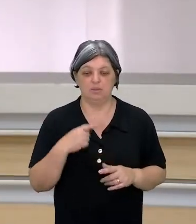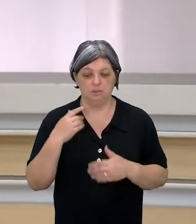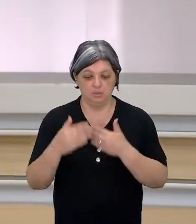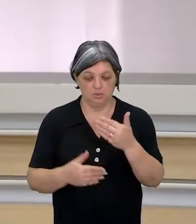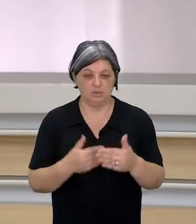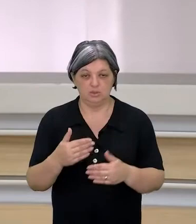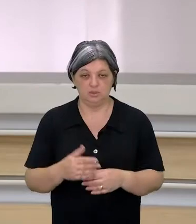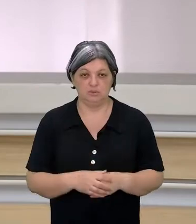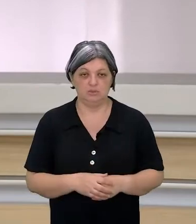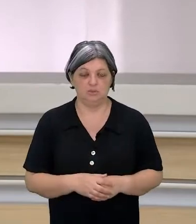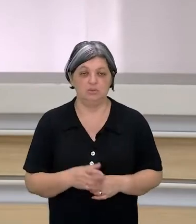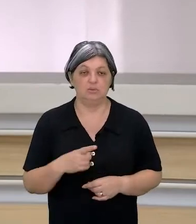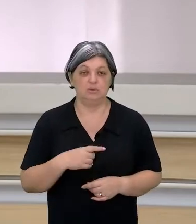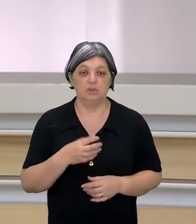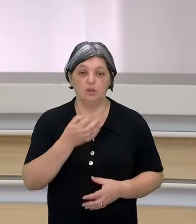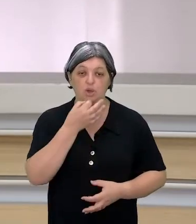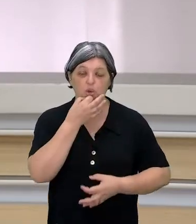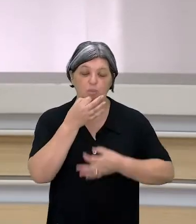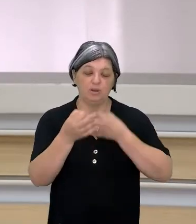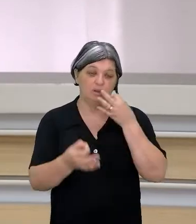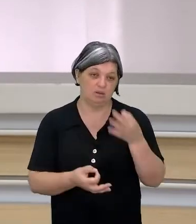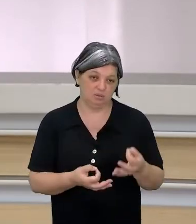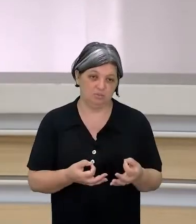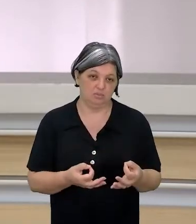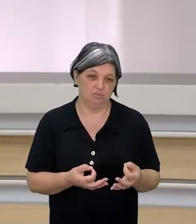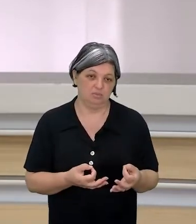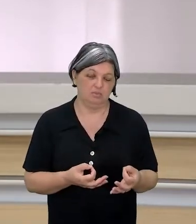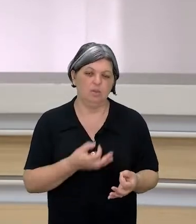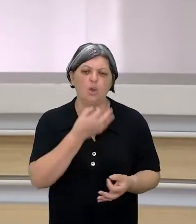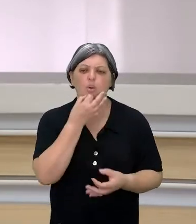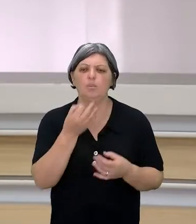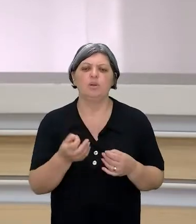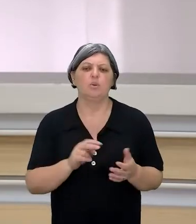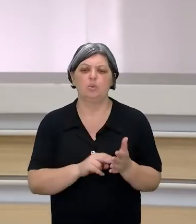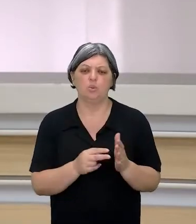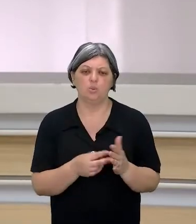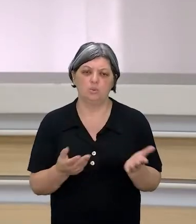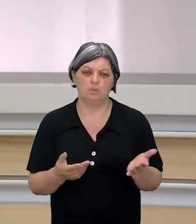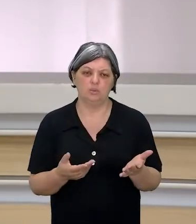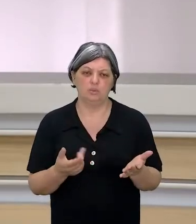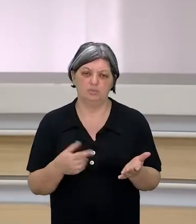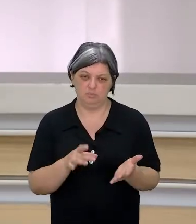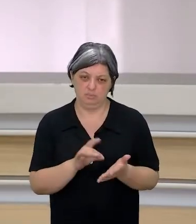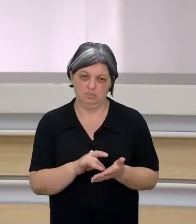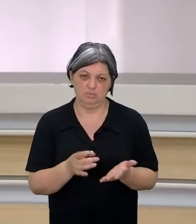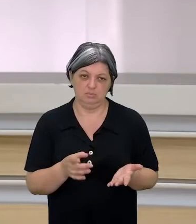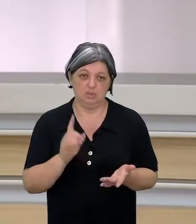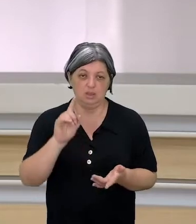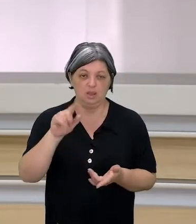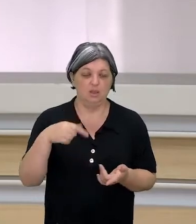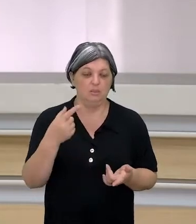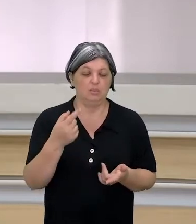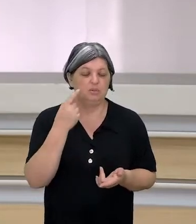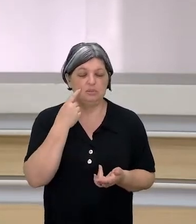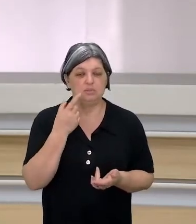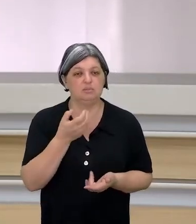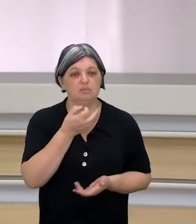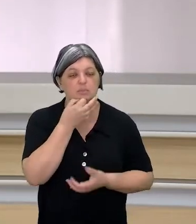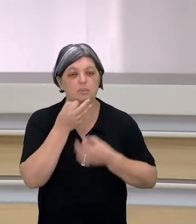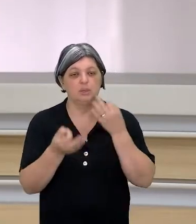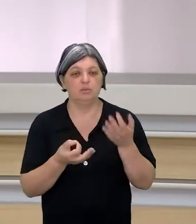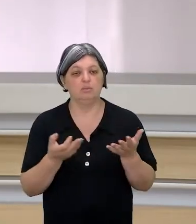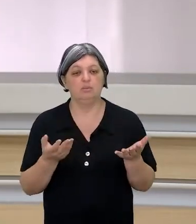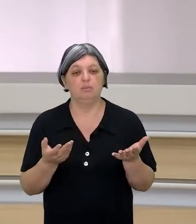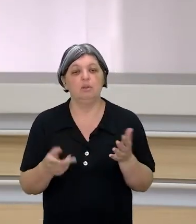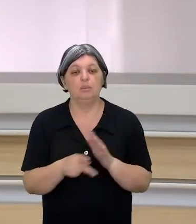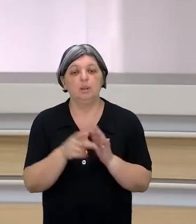por exemplo, de opinião. De opinião em qual sentido? Pós-verdade. Uma questão de opinião. É